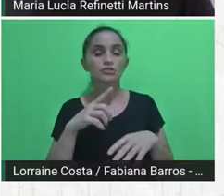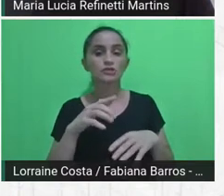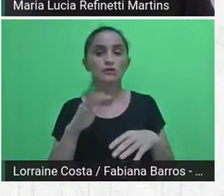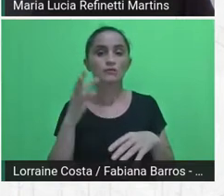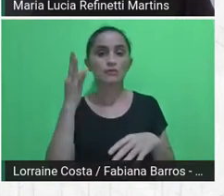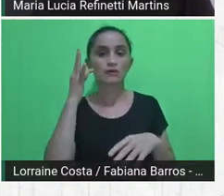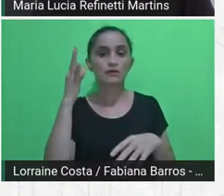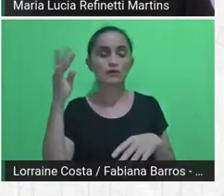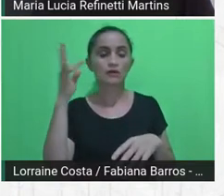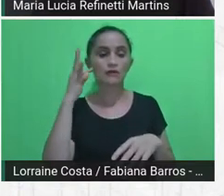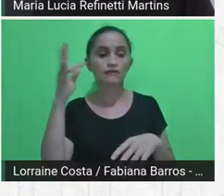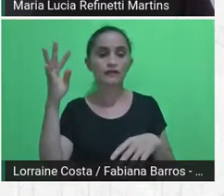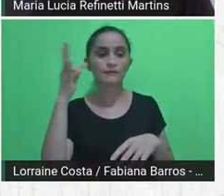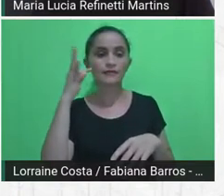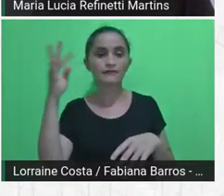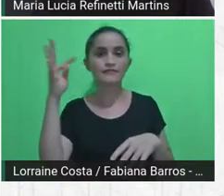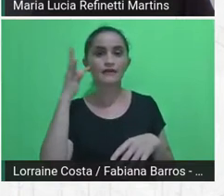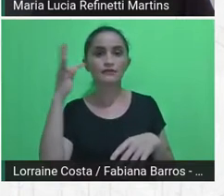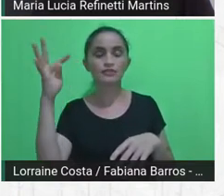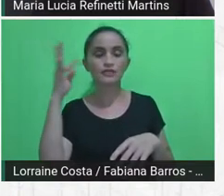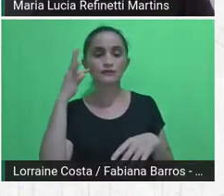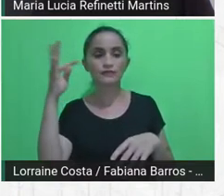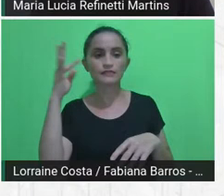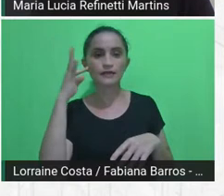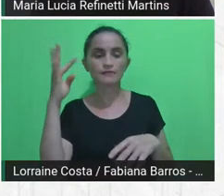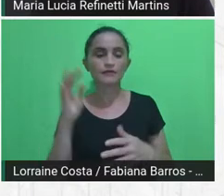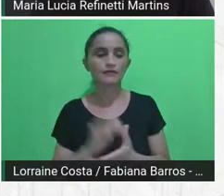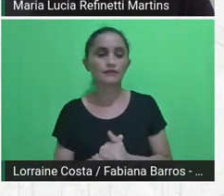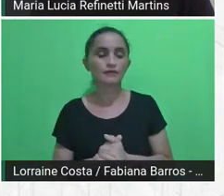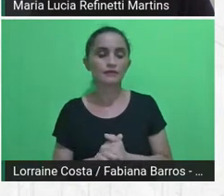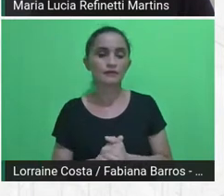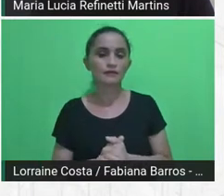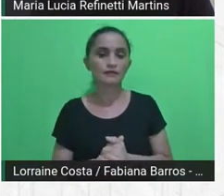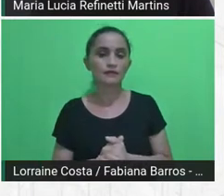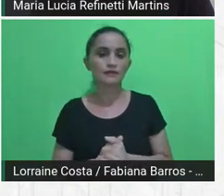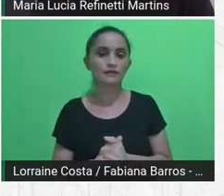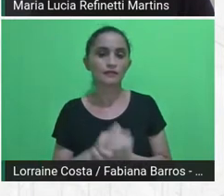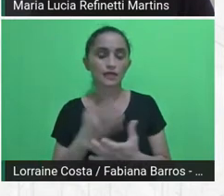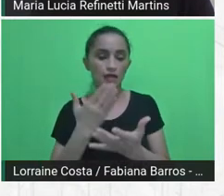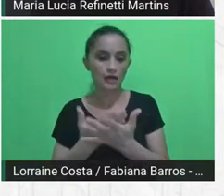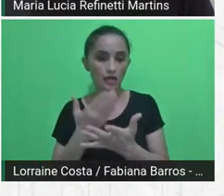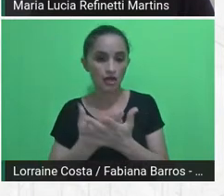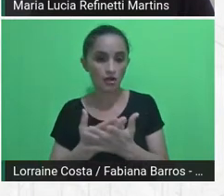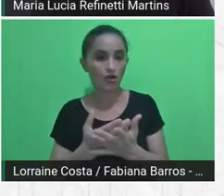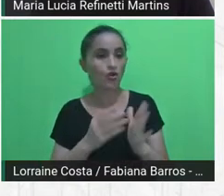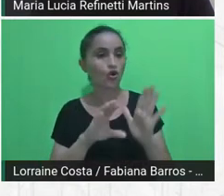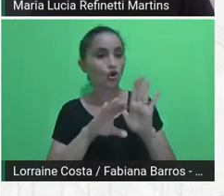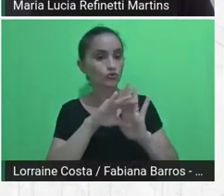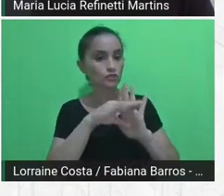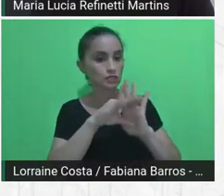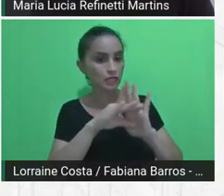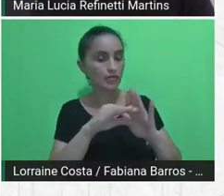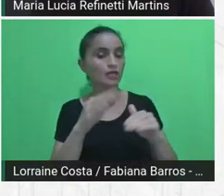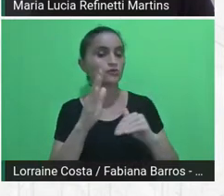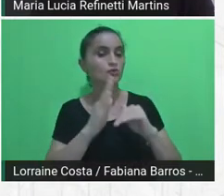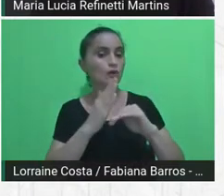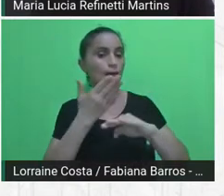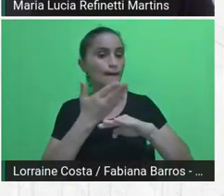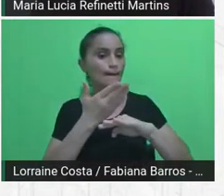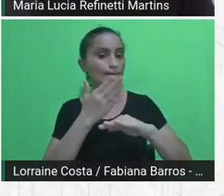disciplinar, portanto, planejamento e urbanismo, conceitos e práticas e